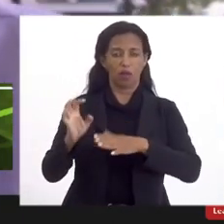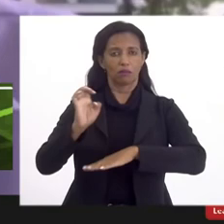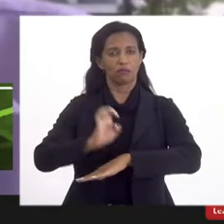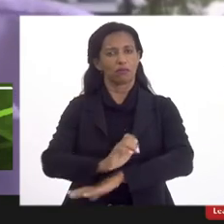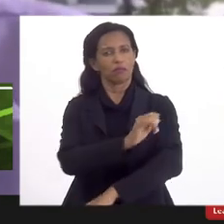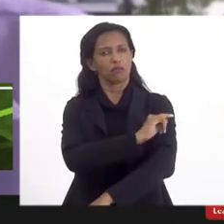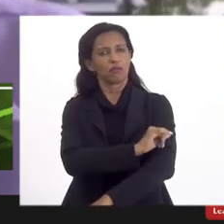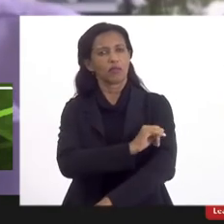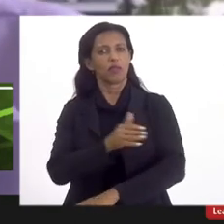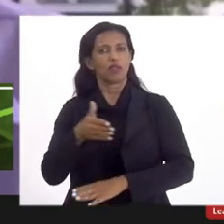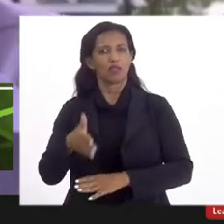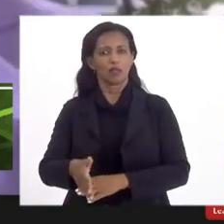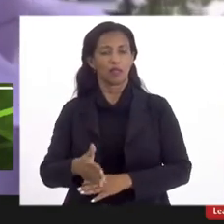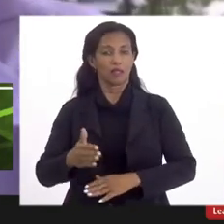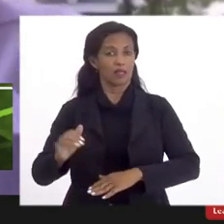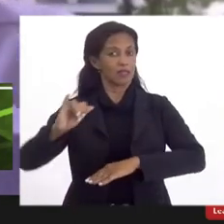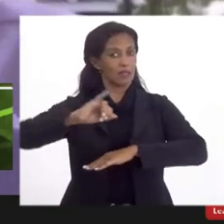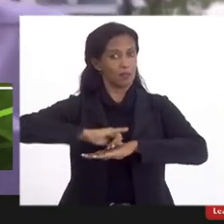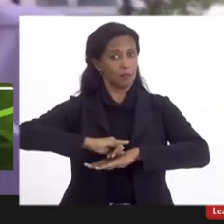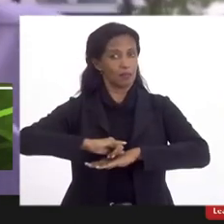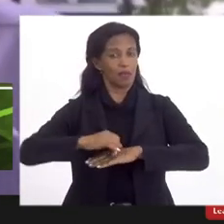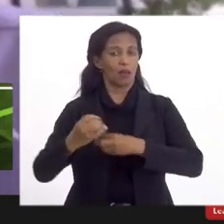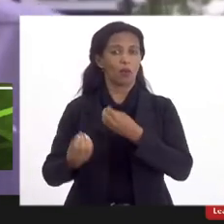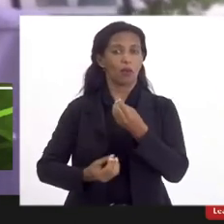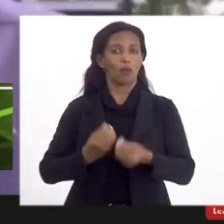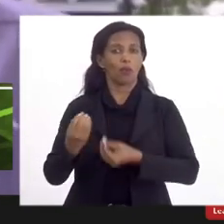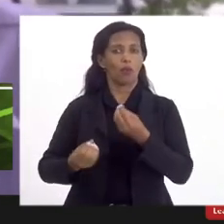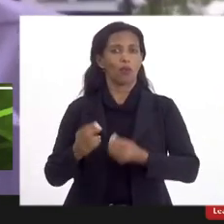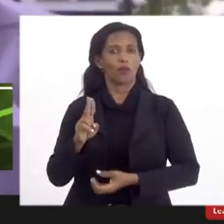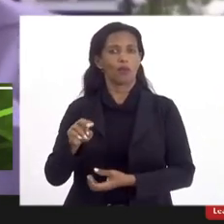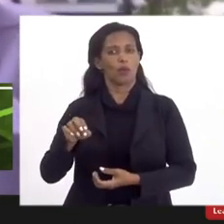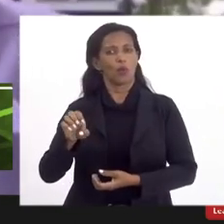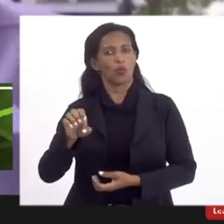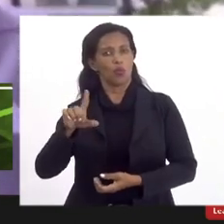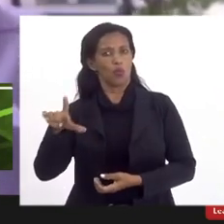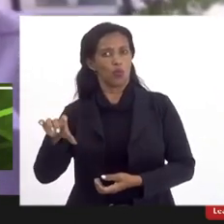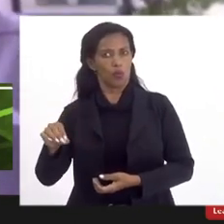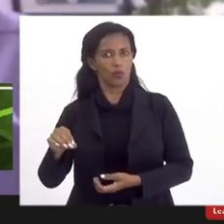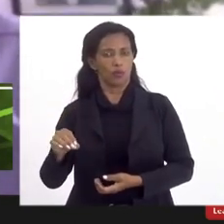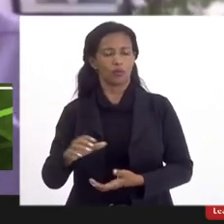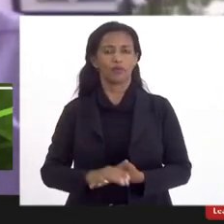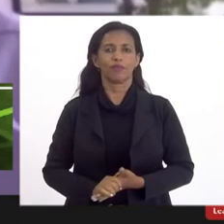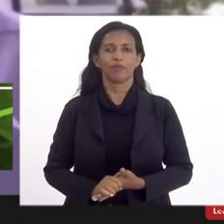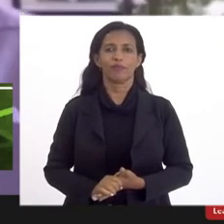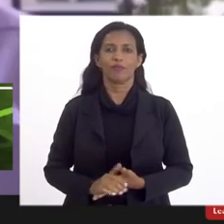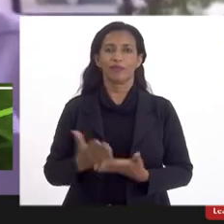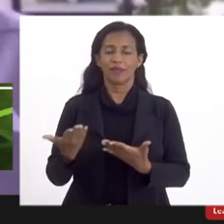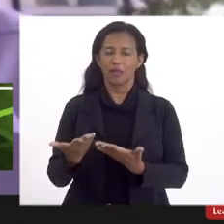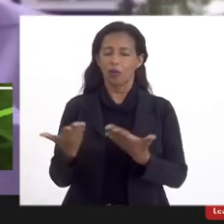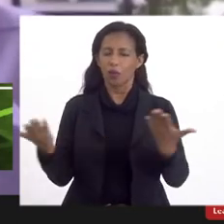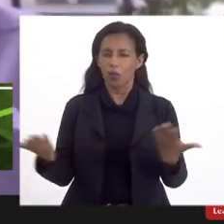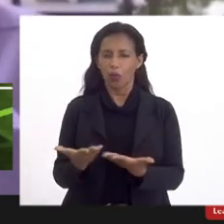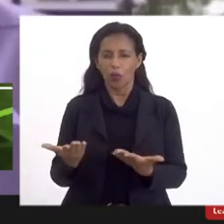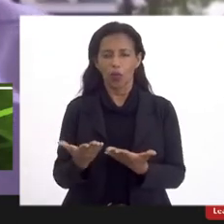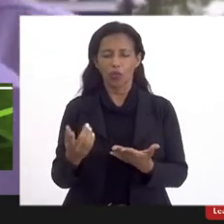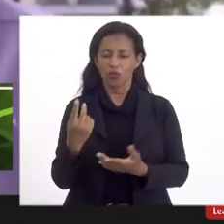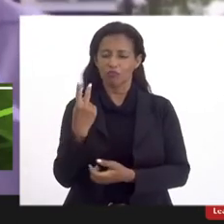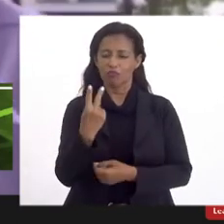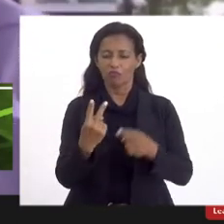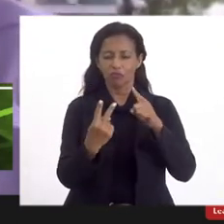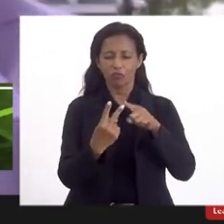nesta capital bem como na UEMP a isonomia e a unidade hoje eu acho que são